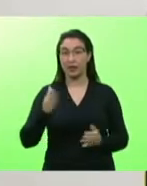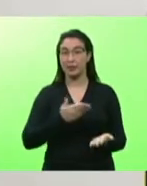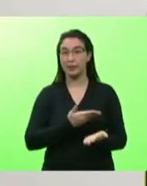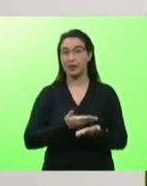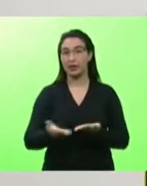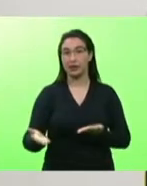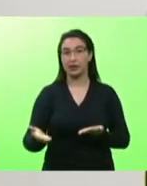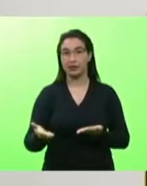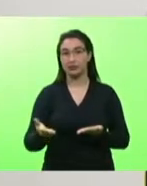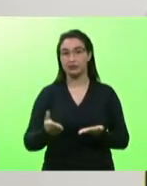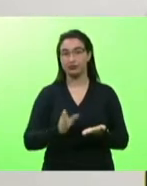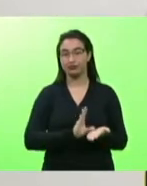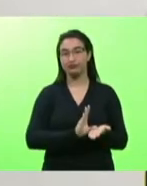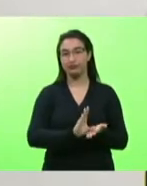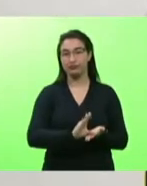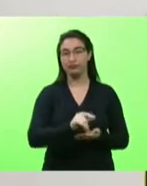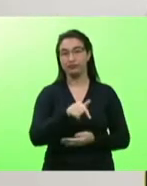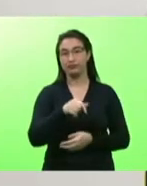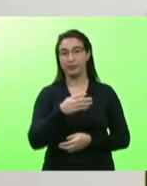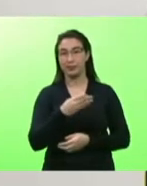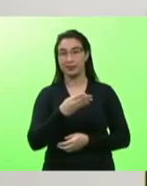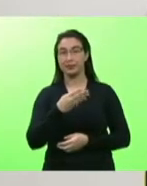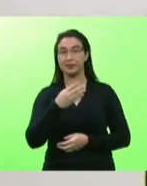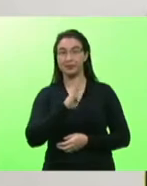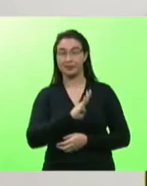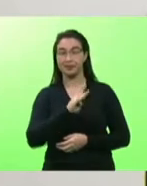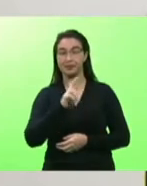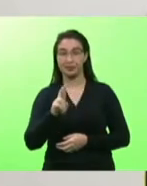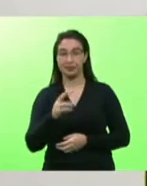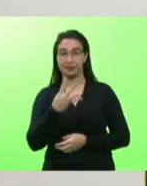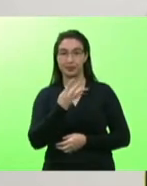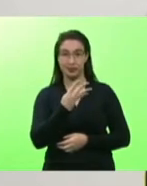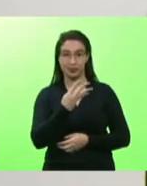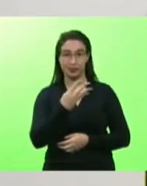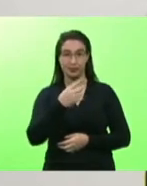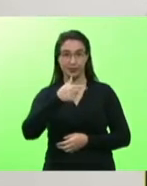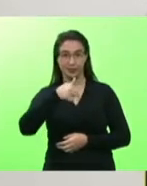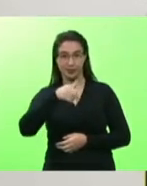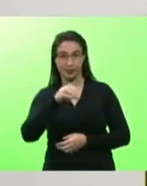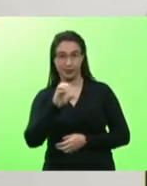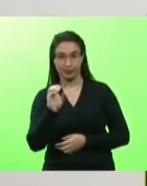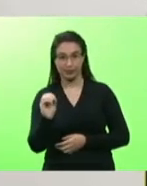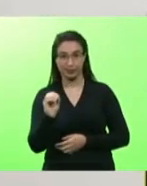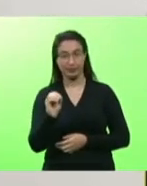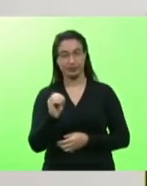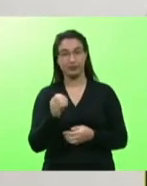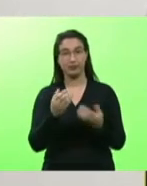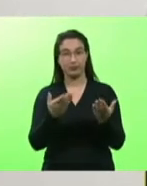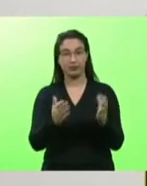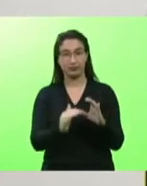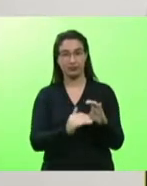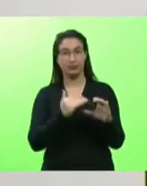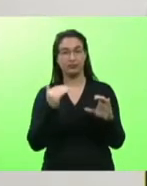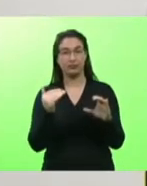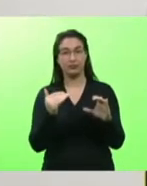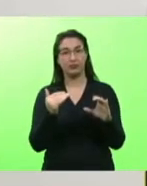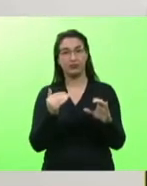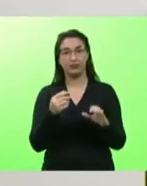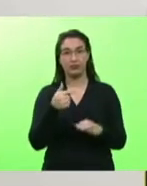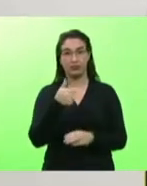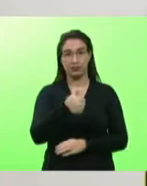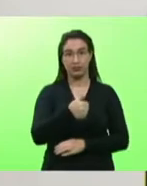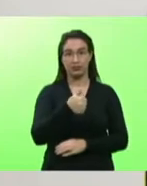Catarina. A BR-470, por exemplo, que receberia 112